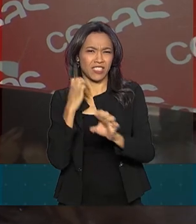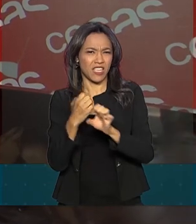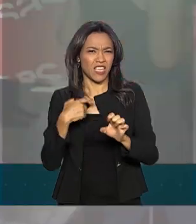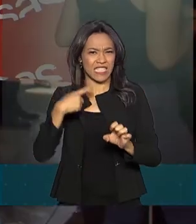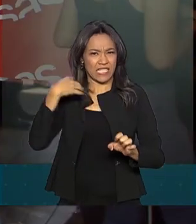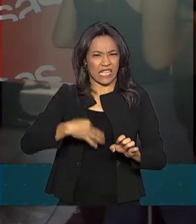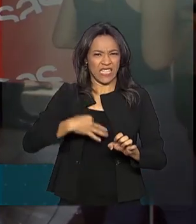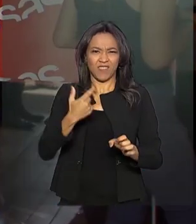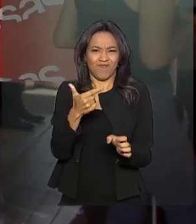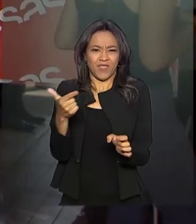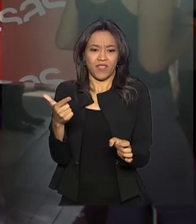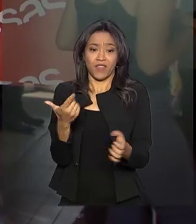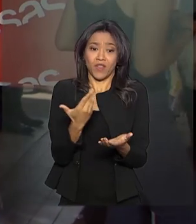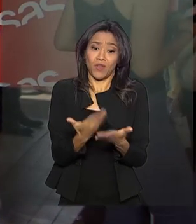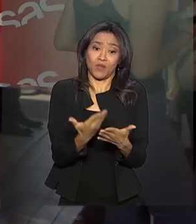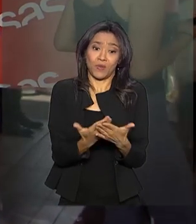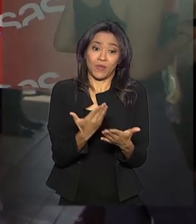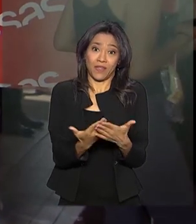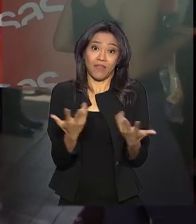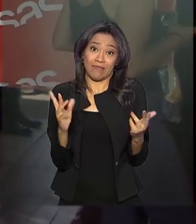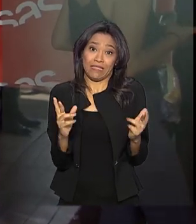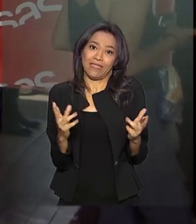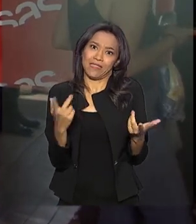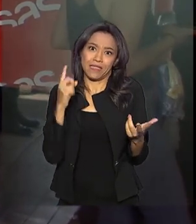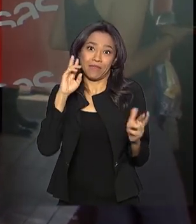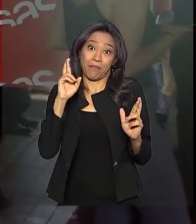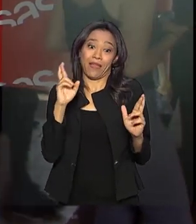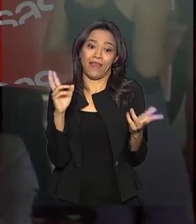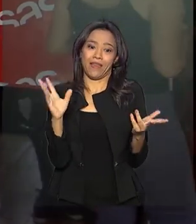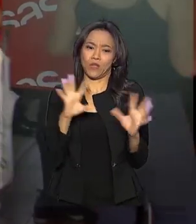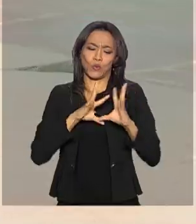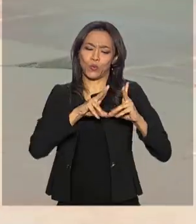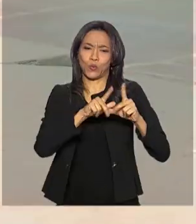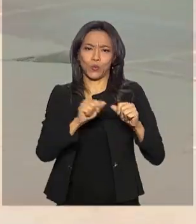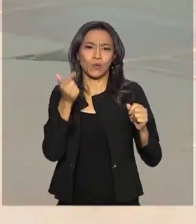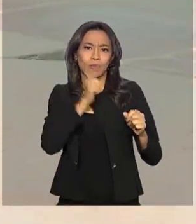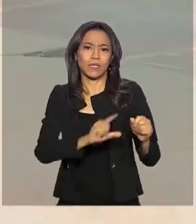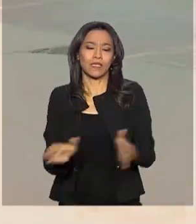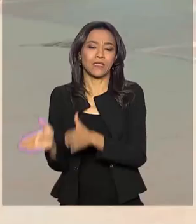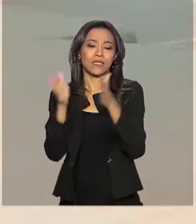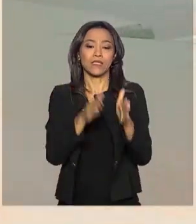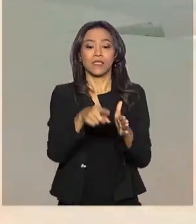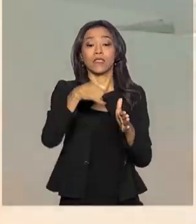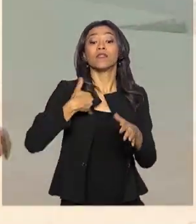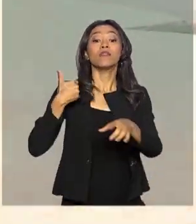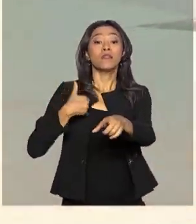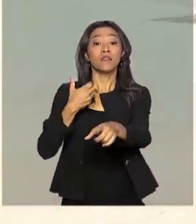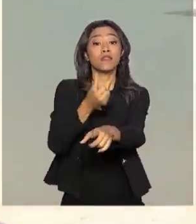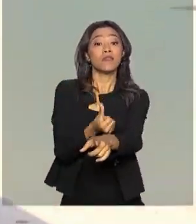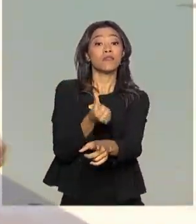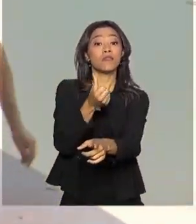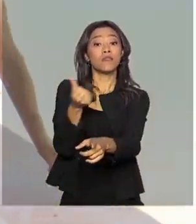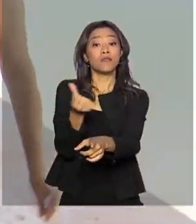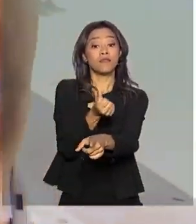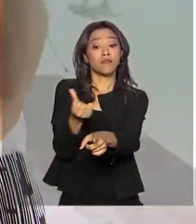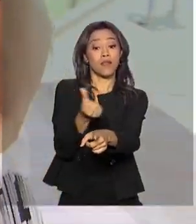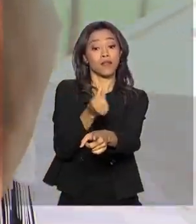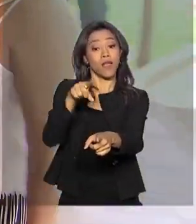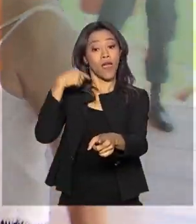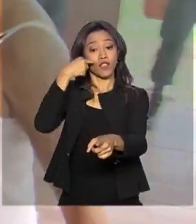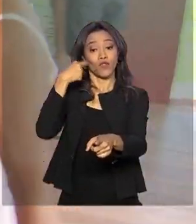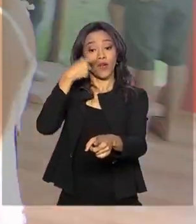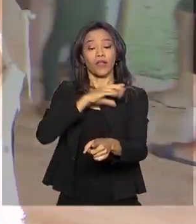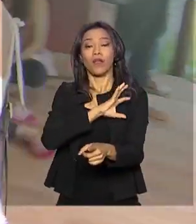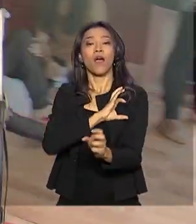certeza. Eu estudei muito, espero sair, acho que no final, fazer tudo direitinho. A Sueli tem 66 anos, é advogada e